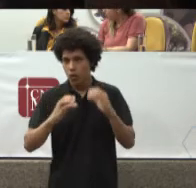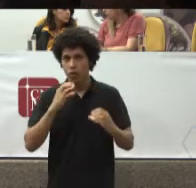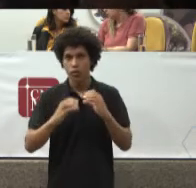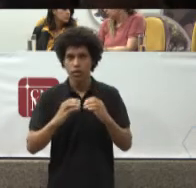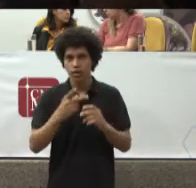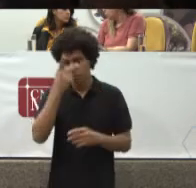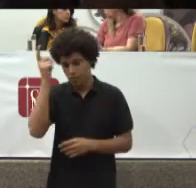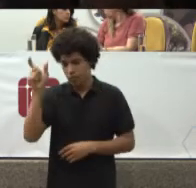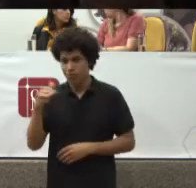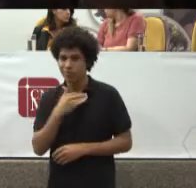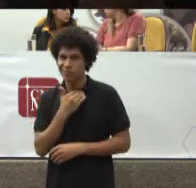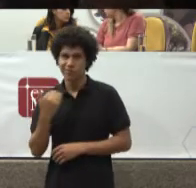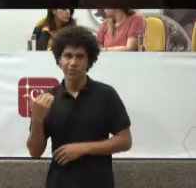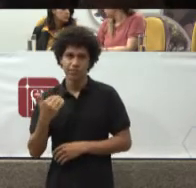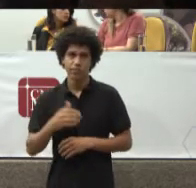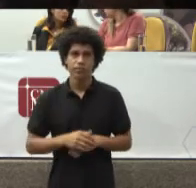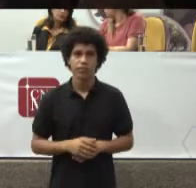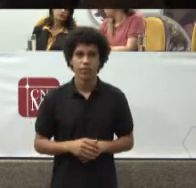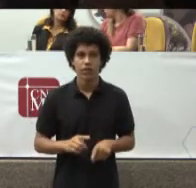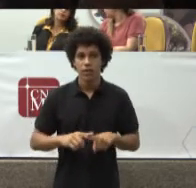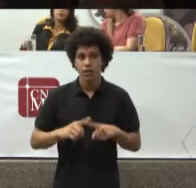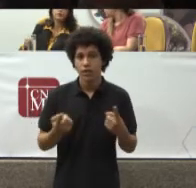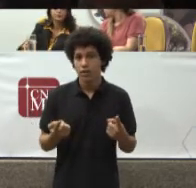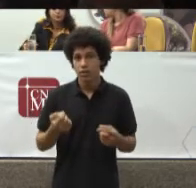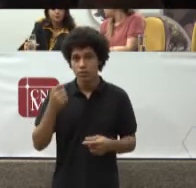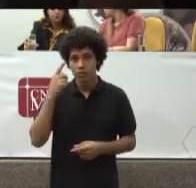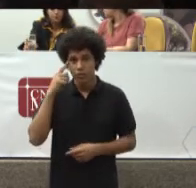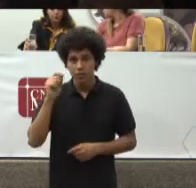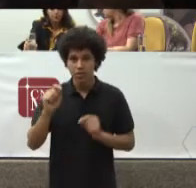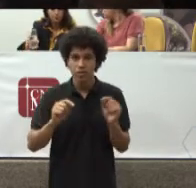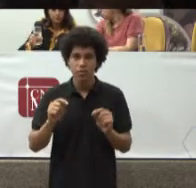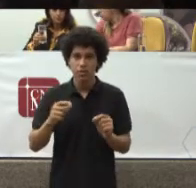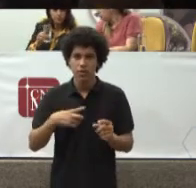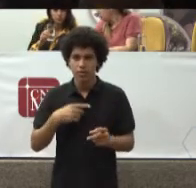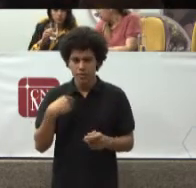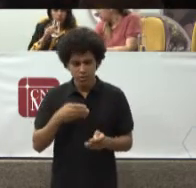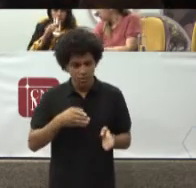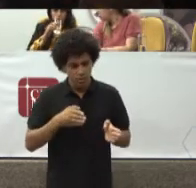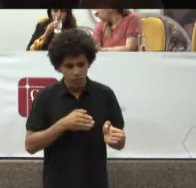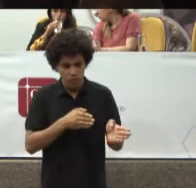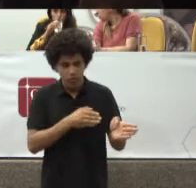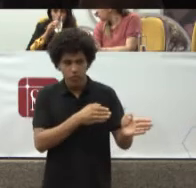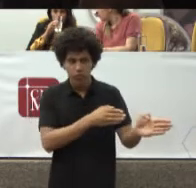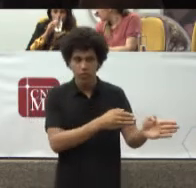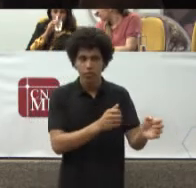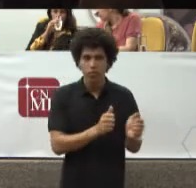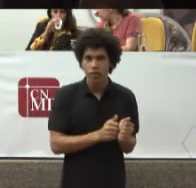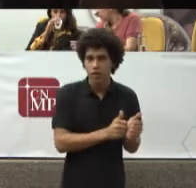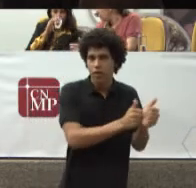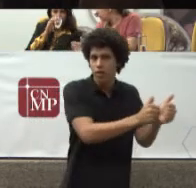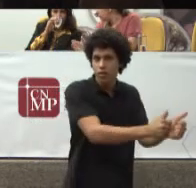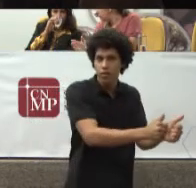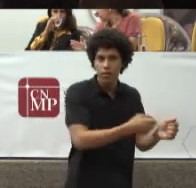Então Nós teríamos Que ter uma triagem Muito bem feita Uma mensuração